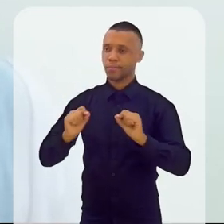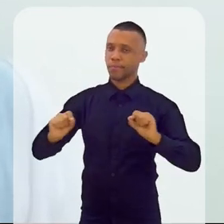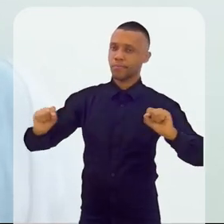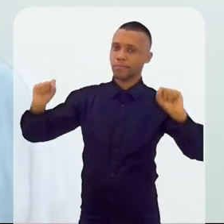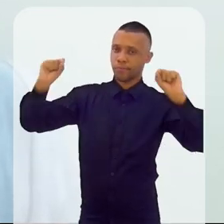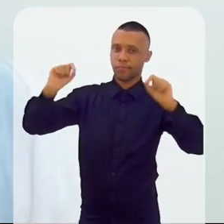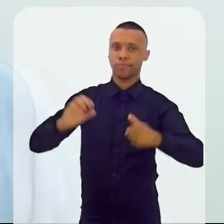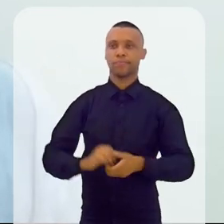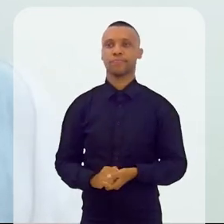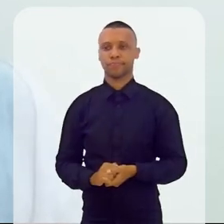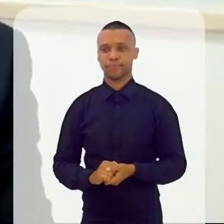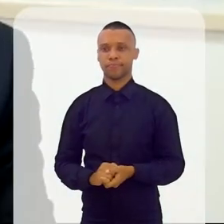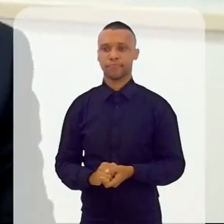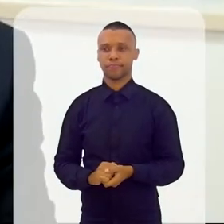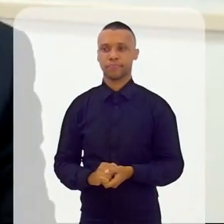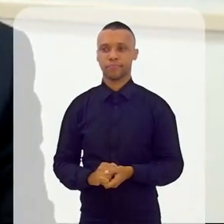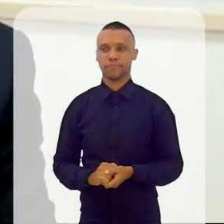mundo.